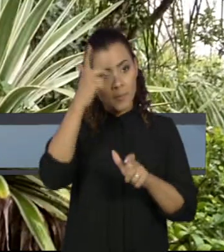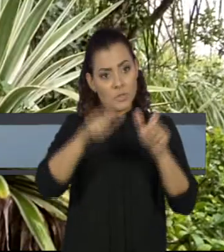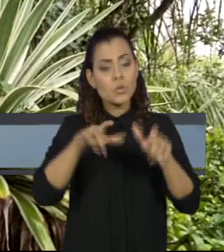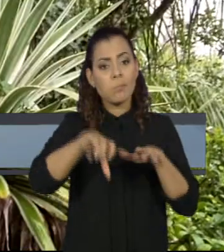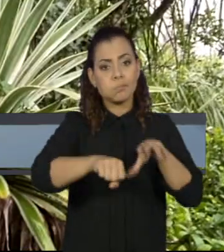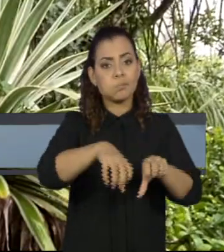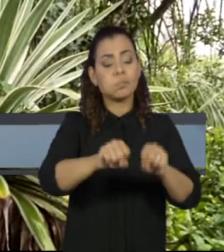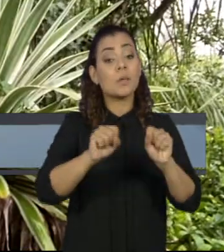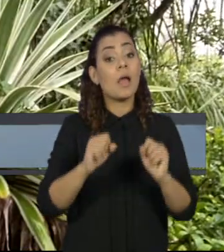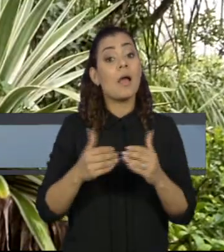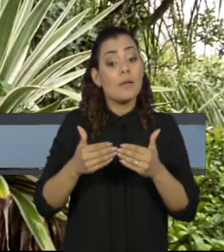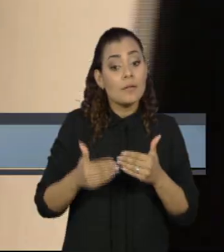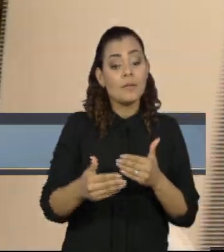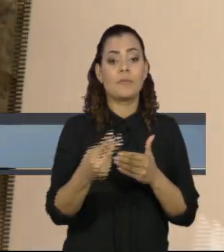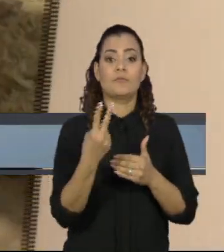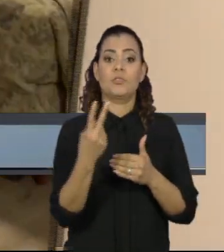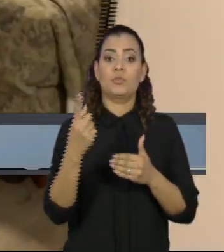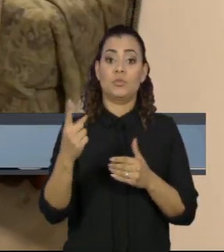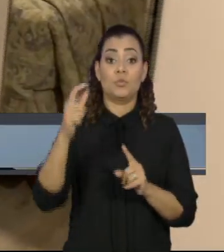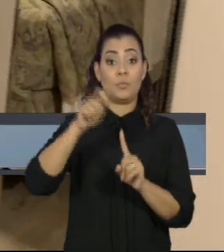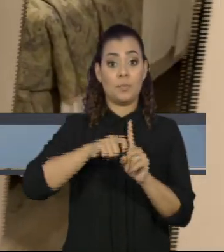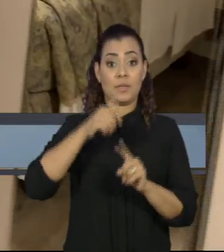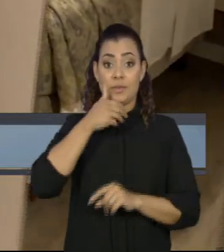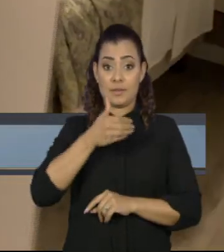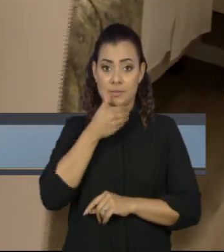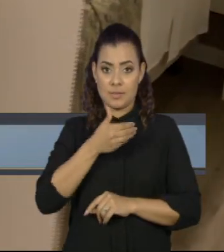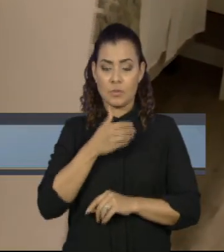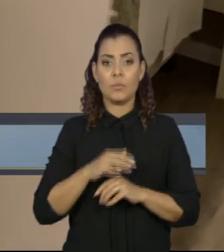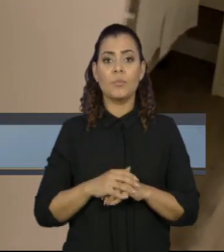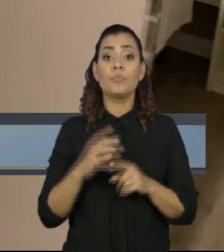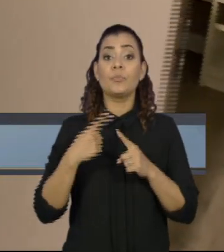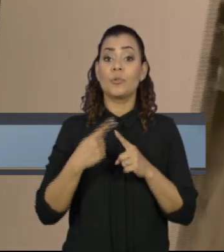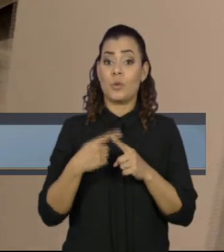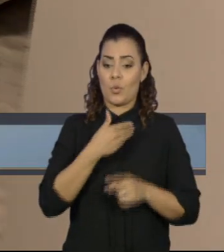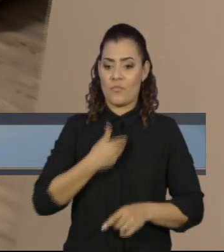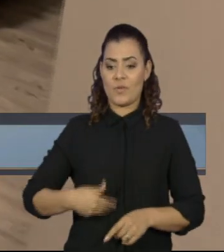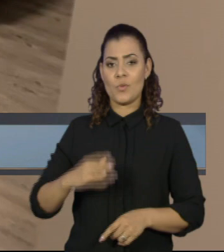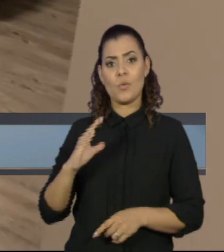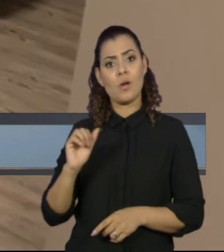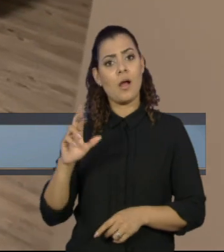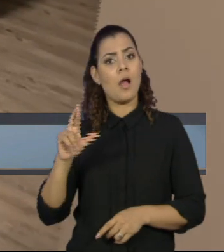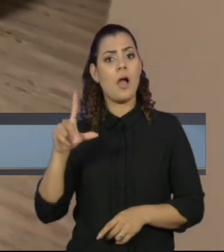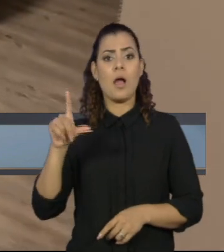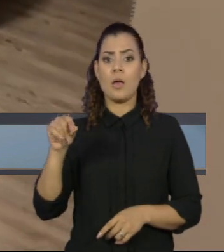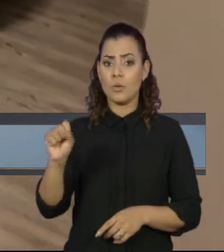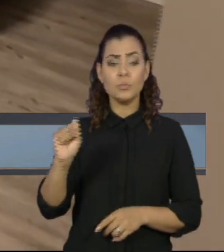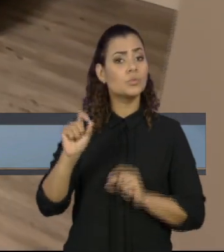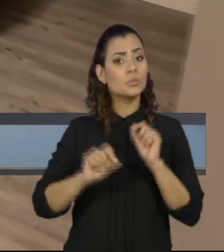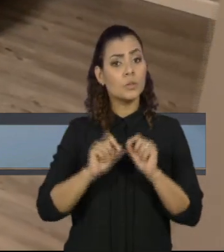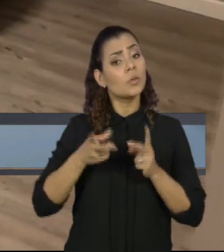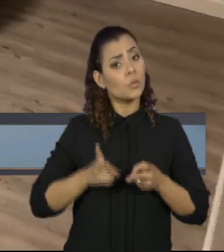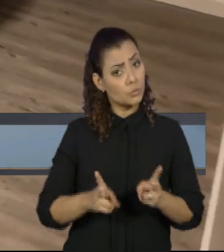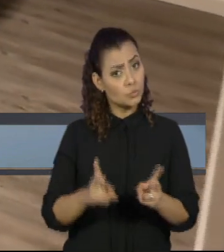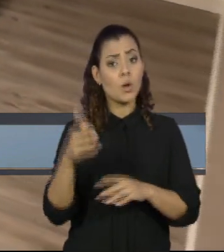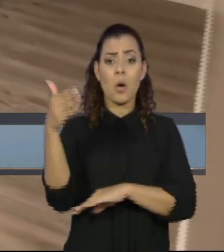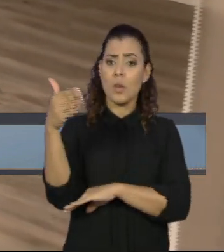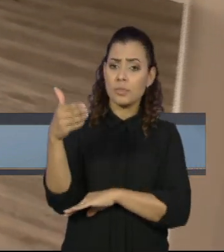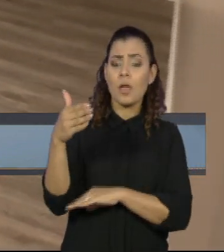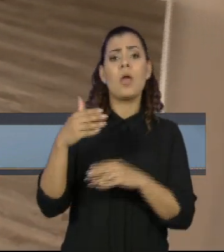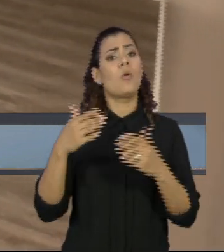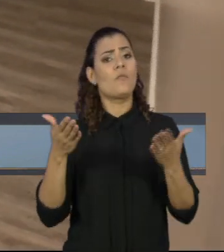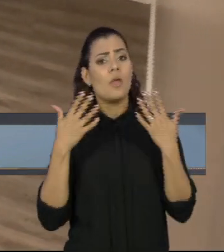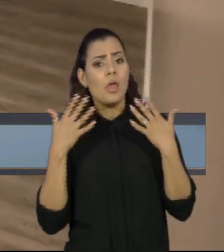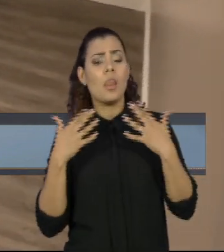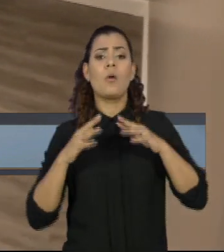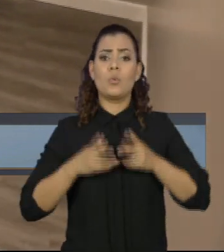partir do dia 21 de dezembro. De acordo com o governador Carlos Moisés, a ideia é manter as atividades da temporada de verão